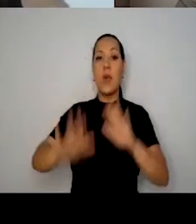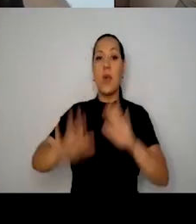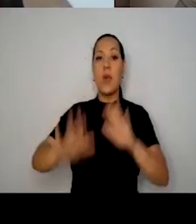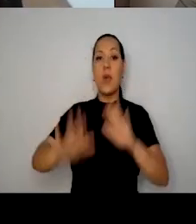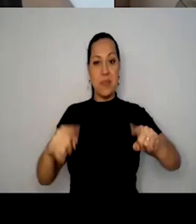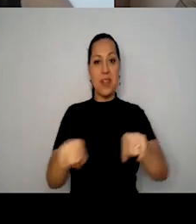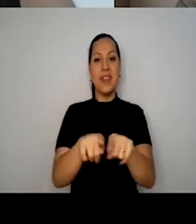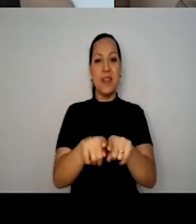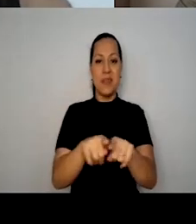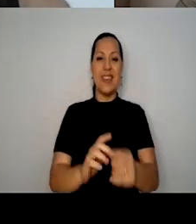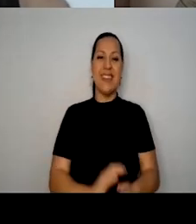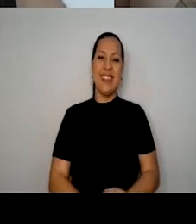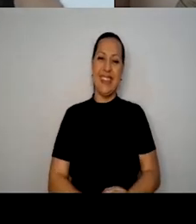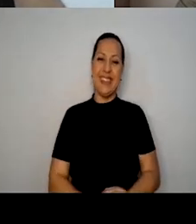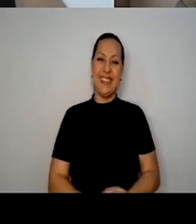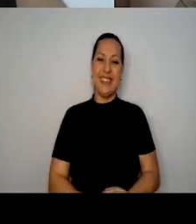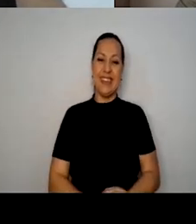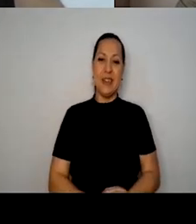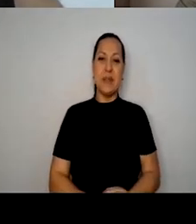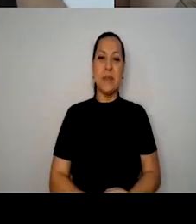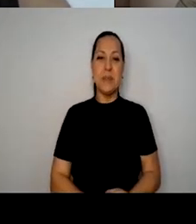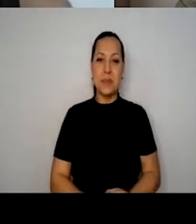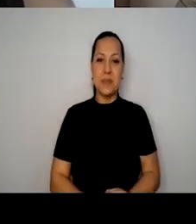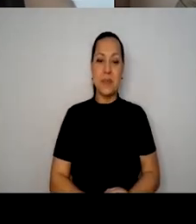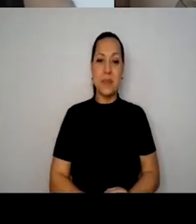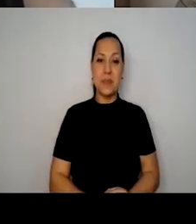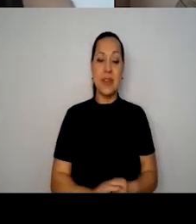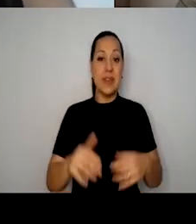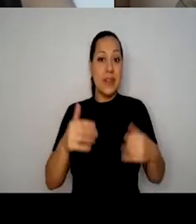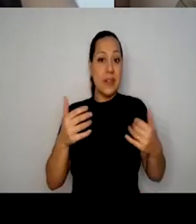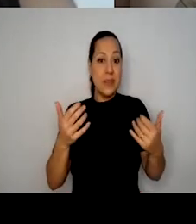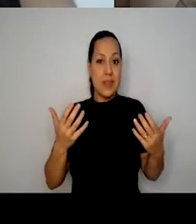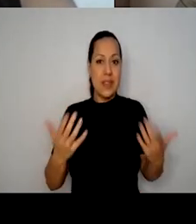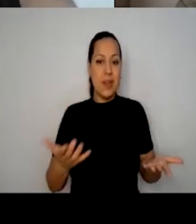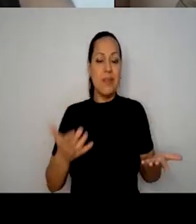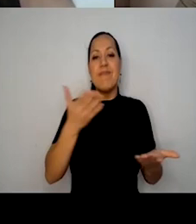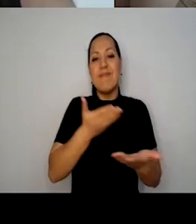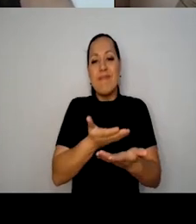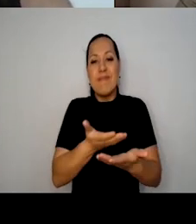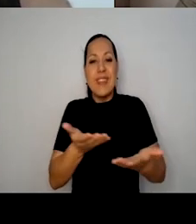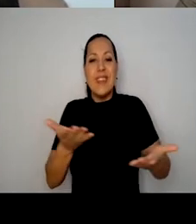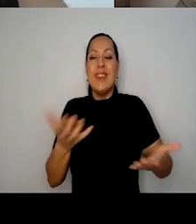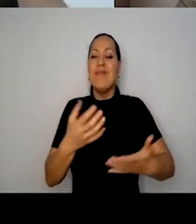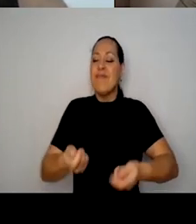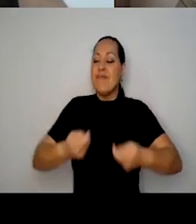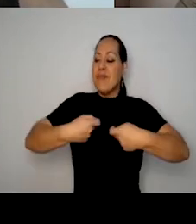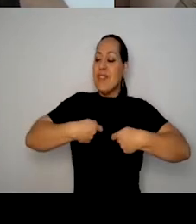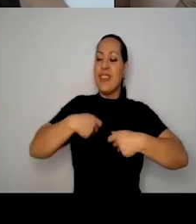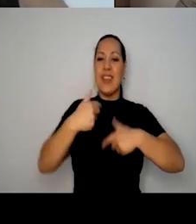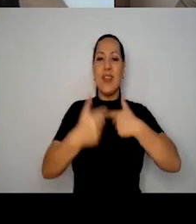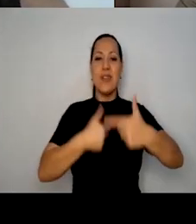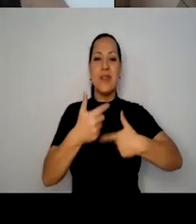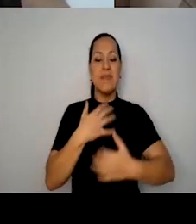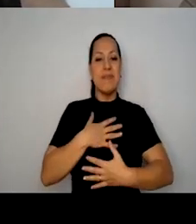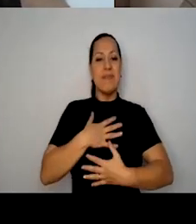quase sempre. E essa é a natureza desse trabalho. É muito legal